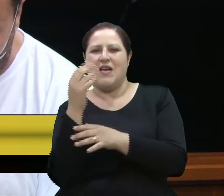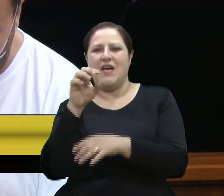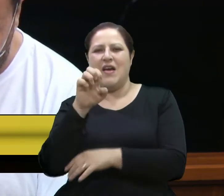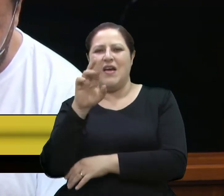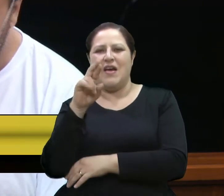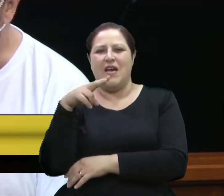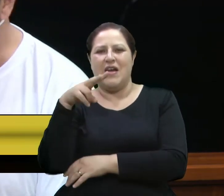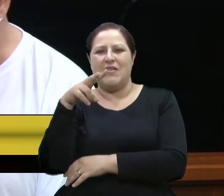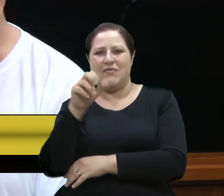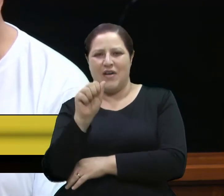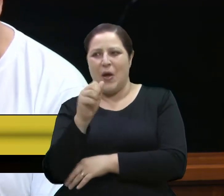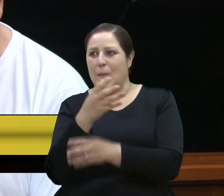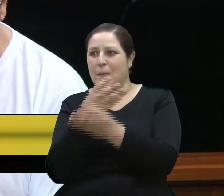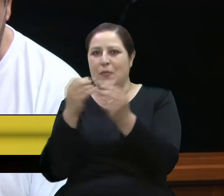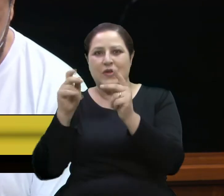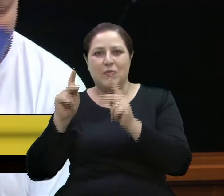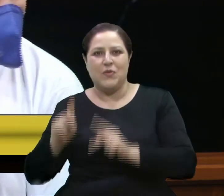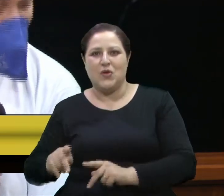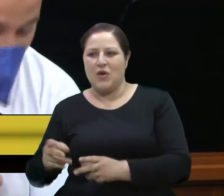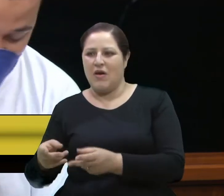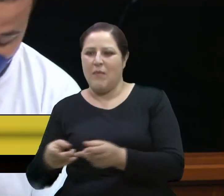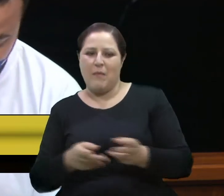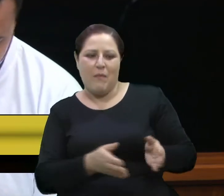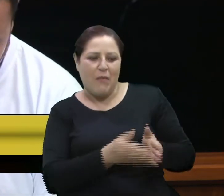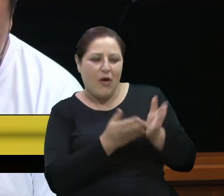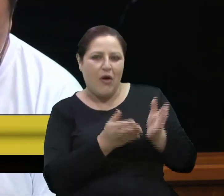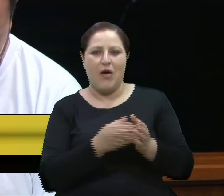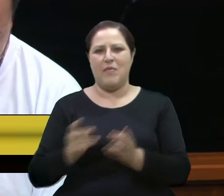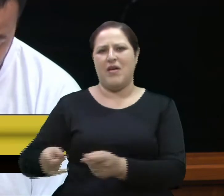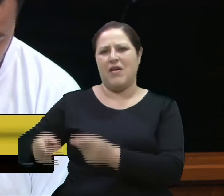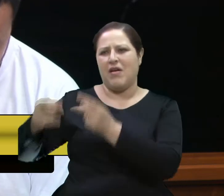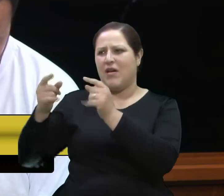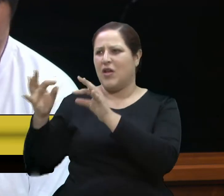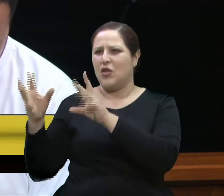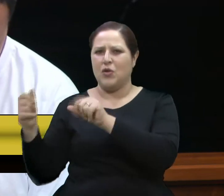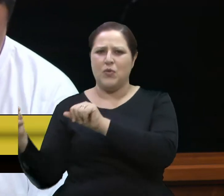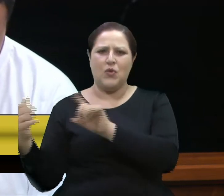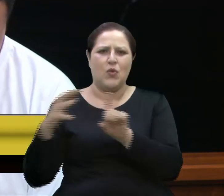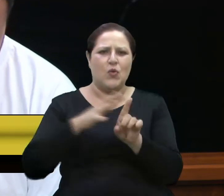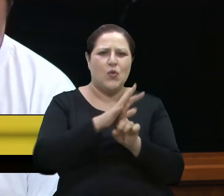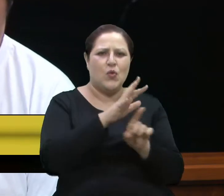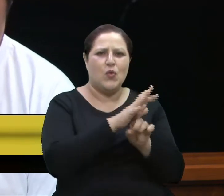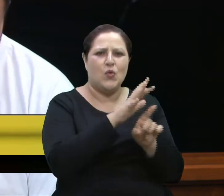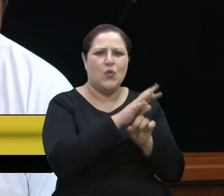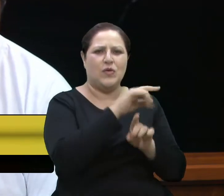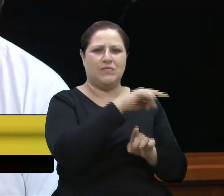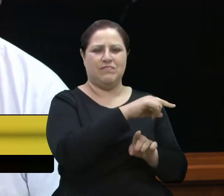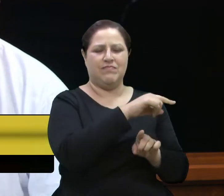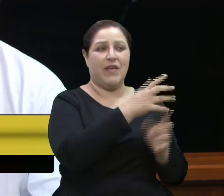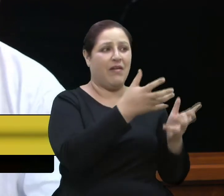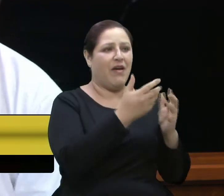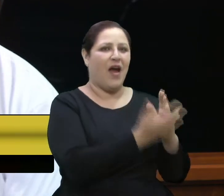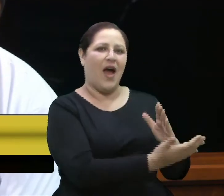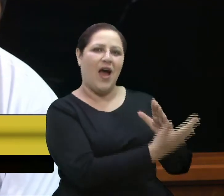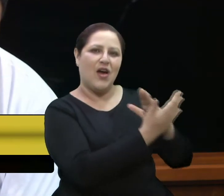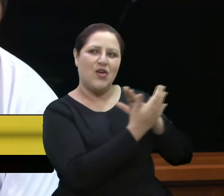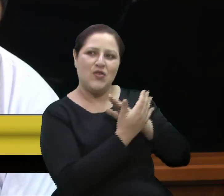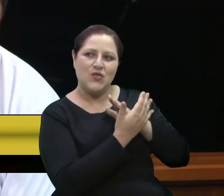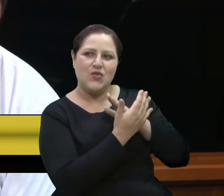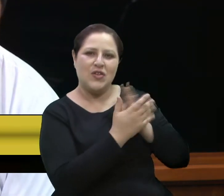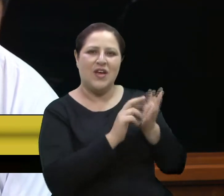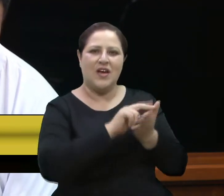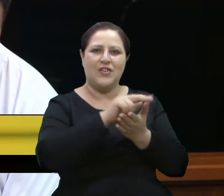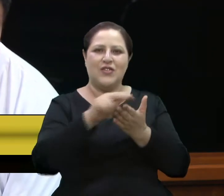procuravam. Lá no bairro Floresta, ou Catiguá, como também era e é conhecido, em busca de auxílio para as mais